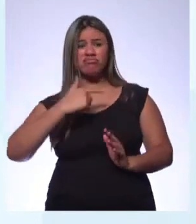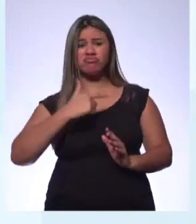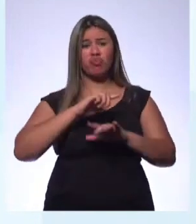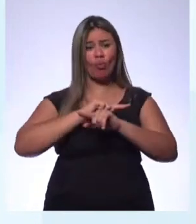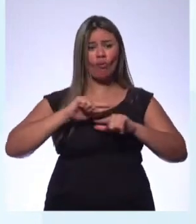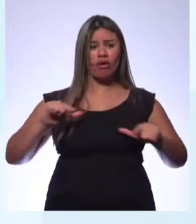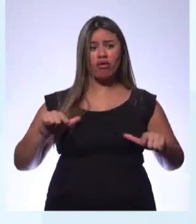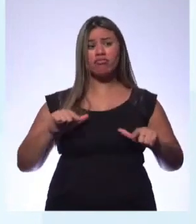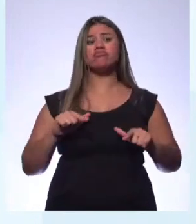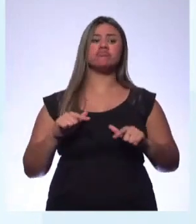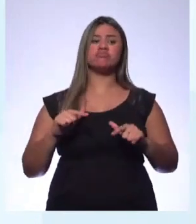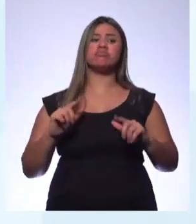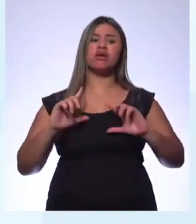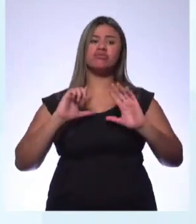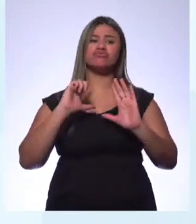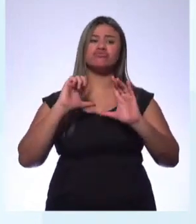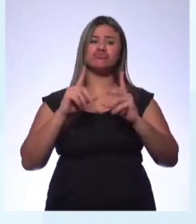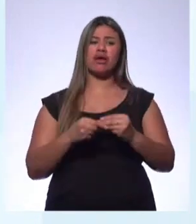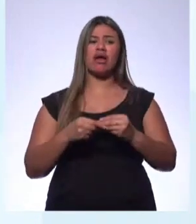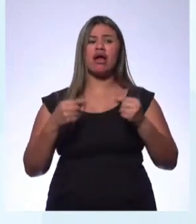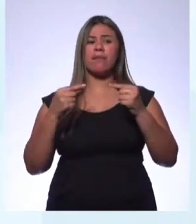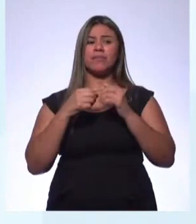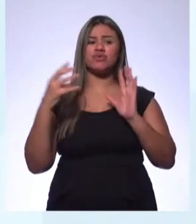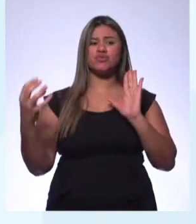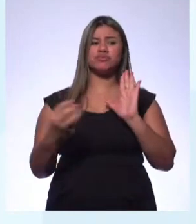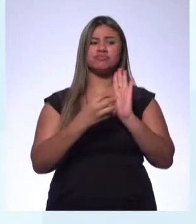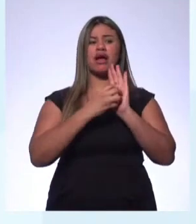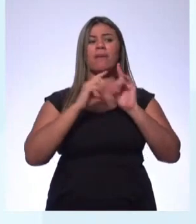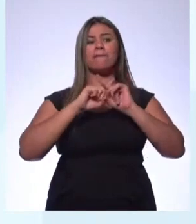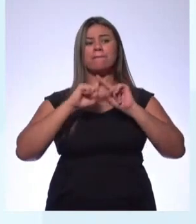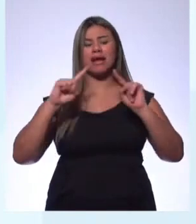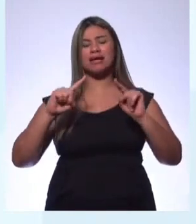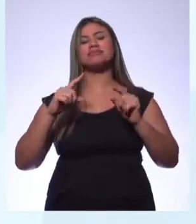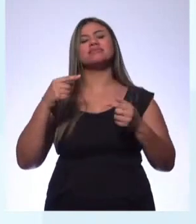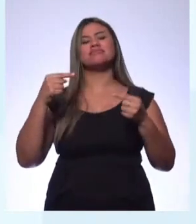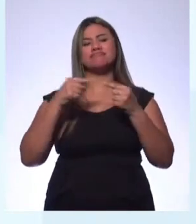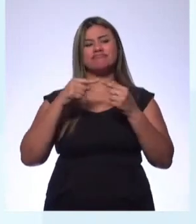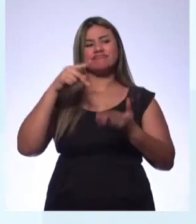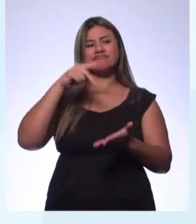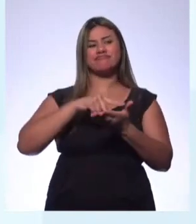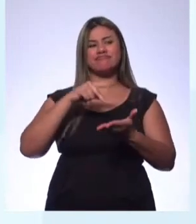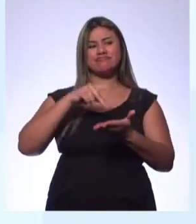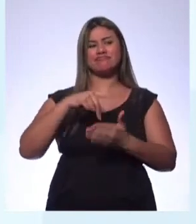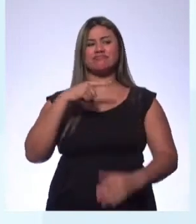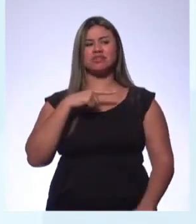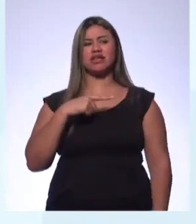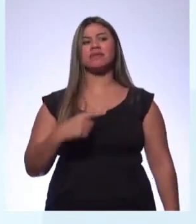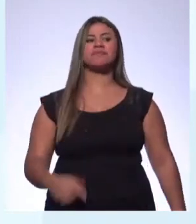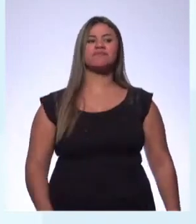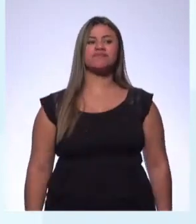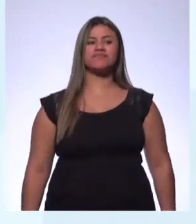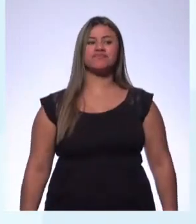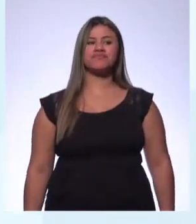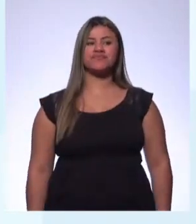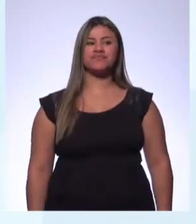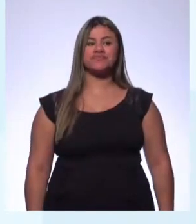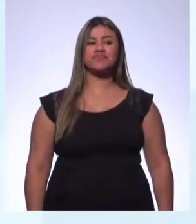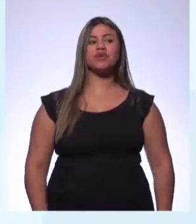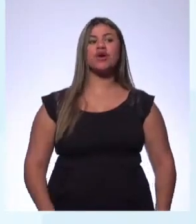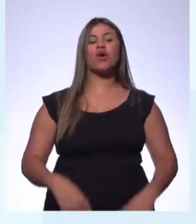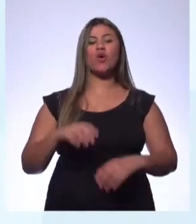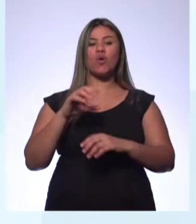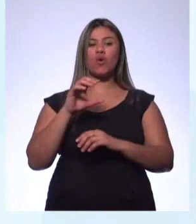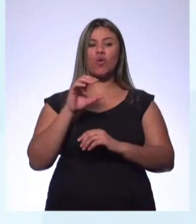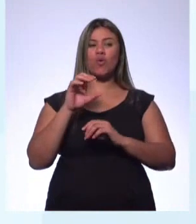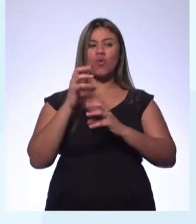generalização é pelo impacto, mas muito pela realidade que os fatos impõem. O livro Os Sertões, de